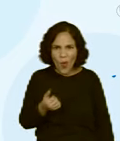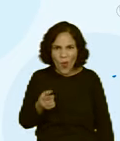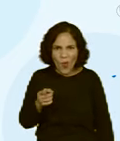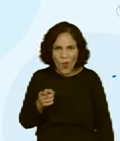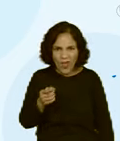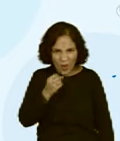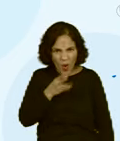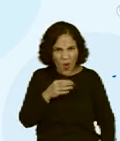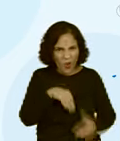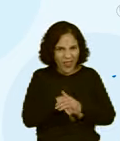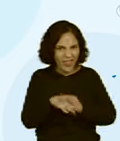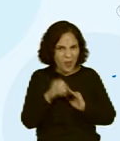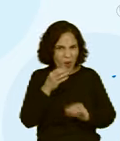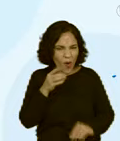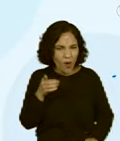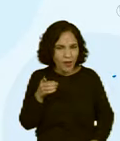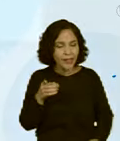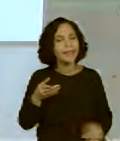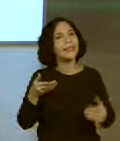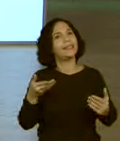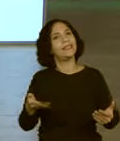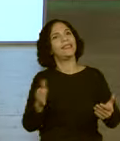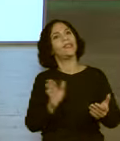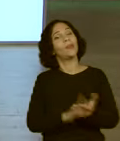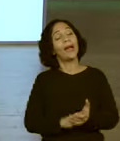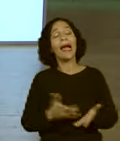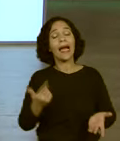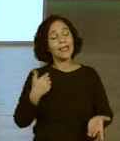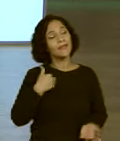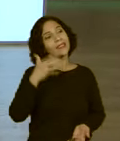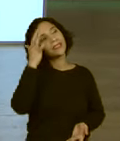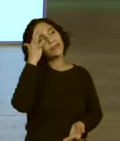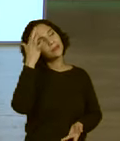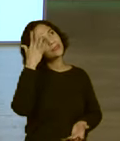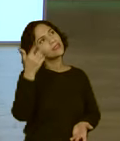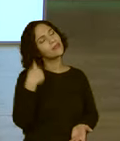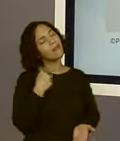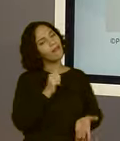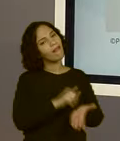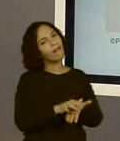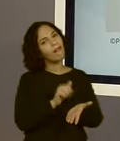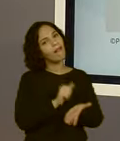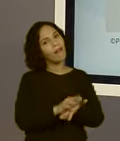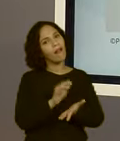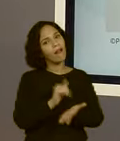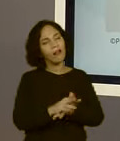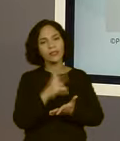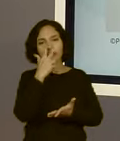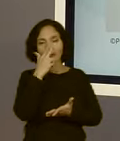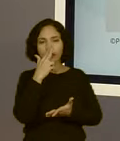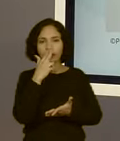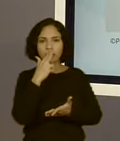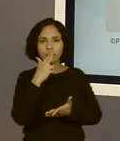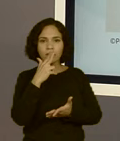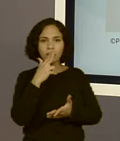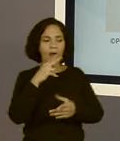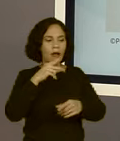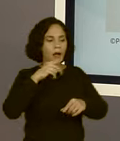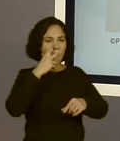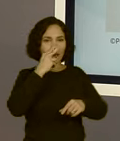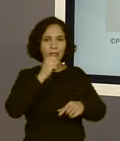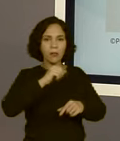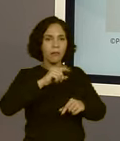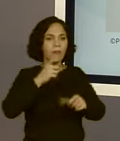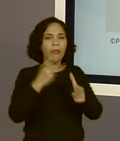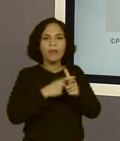bom? Tá bom para você, professor? Então, eu fiquei aqui pensando, né? Os gastos, eles viram uma bola de neve, mas a economia